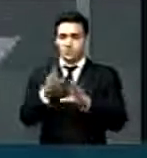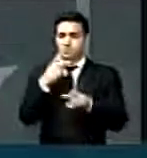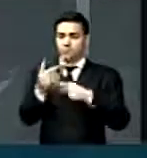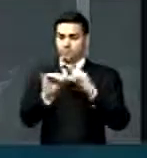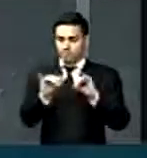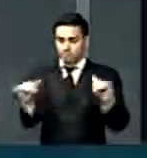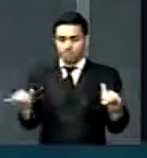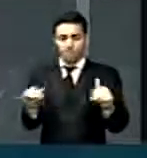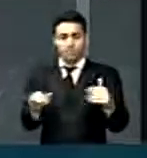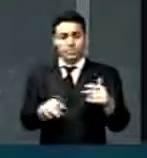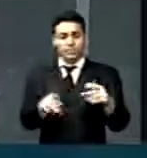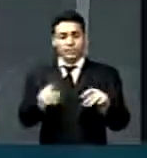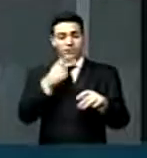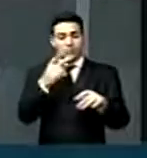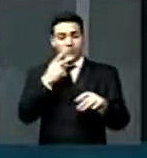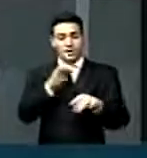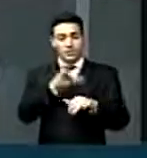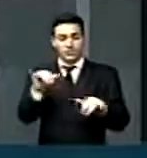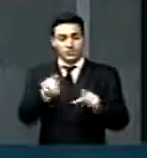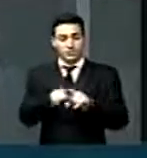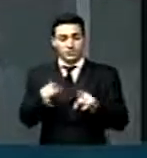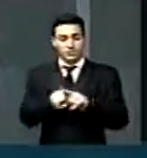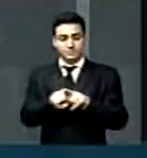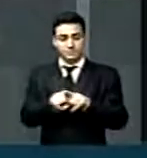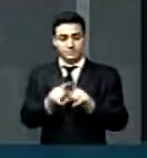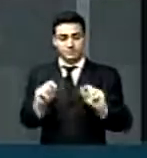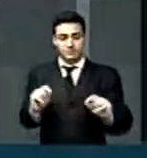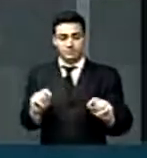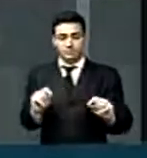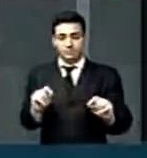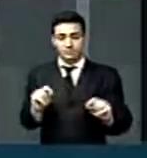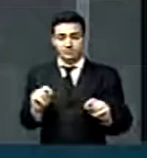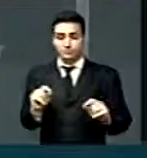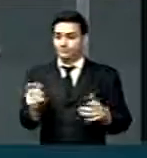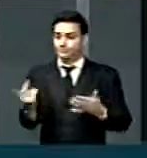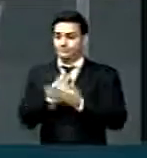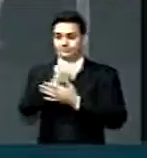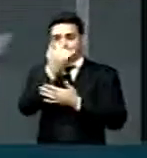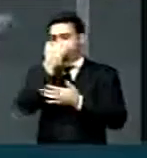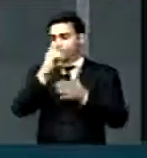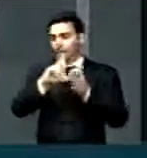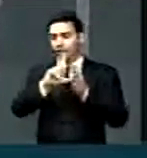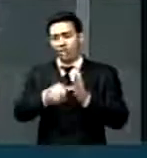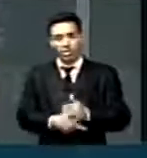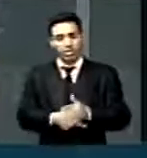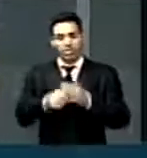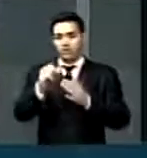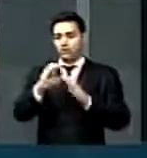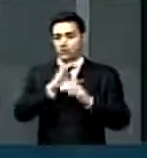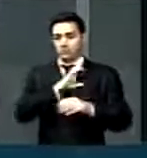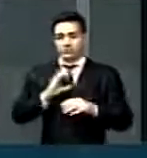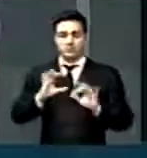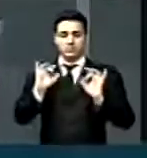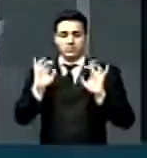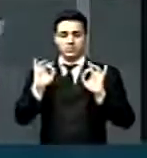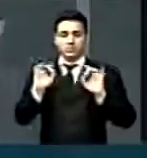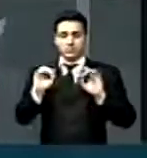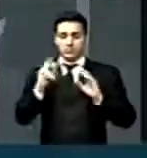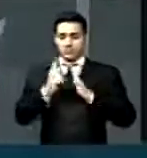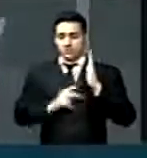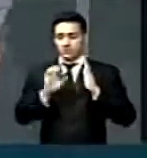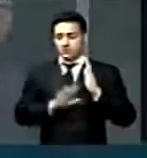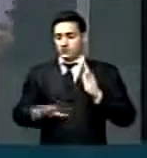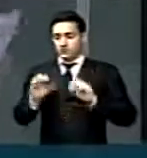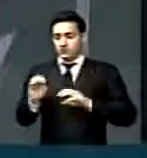registro. dizer também que foi um retrocesso enorme na Comissão Especial do Plano Nacional de